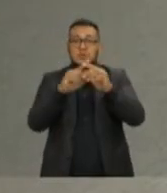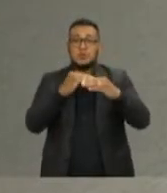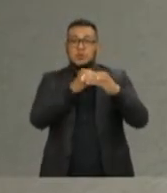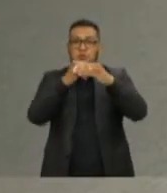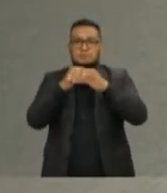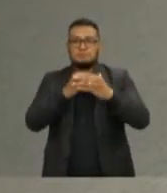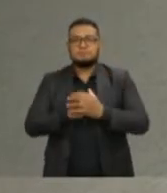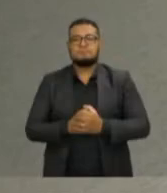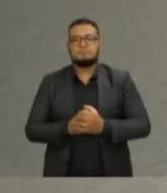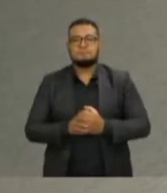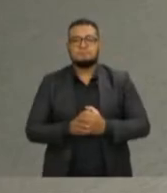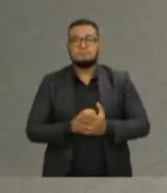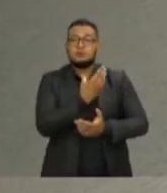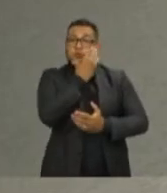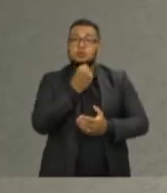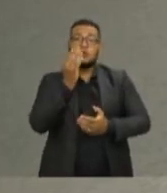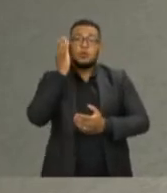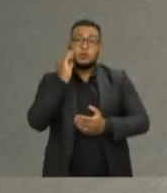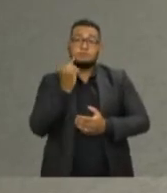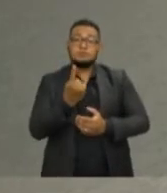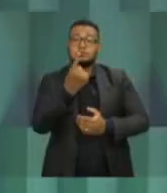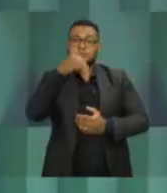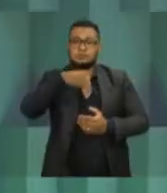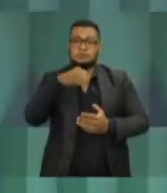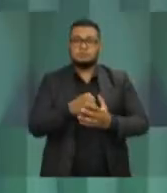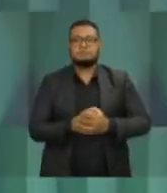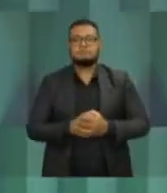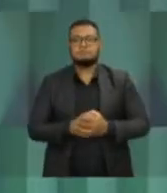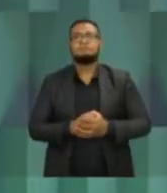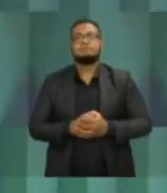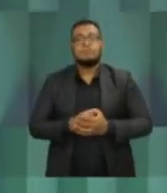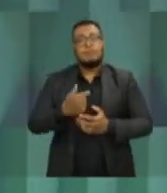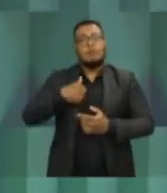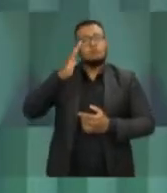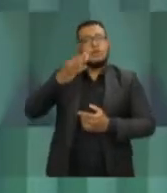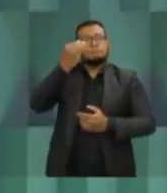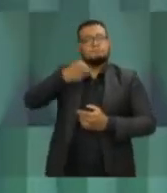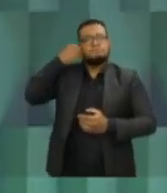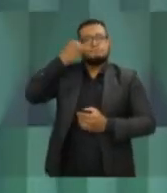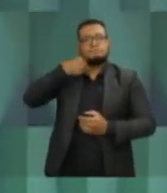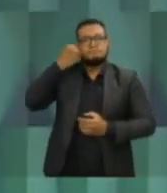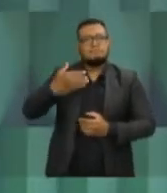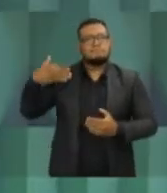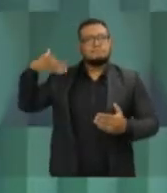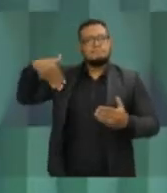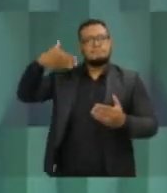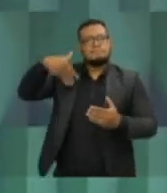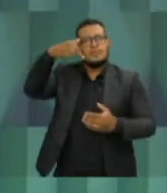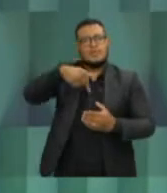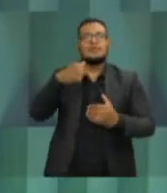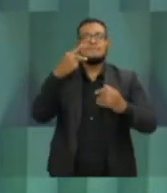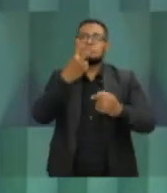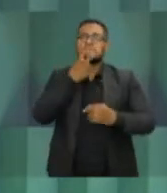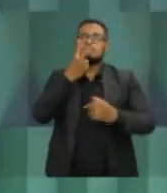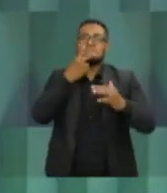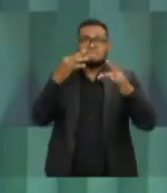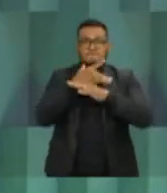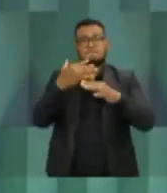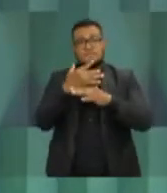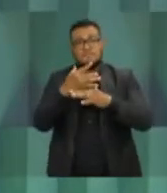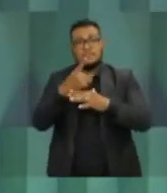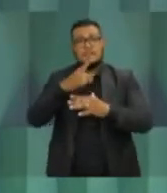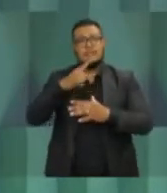João Coser, um minuto para a réplica. Eu tenho experiência, eu tenho serviço prestado na cidade de Vitória, tenho uma capacidade